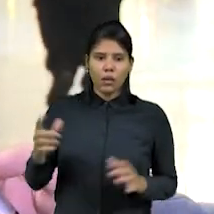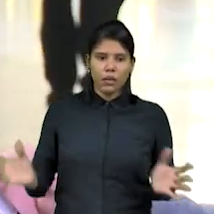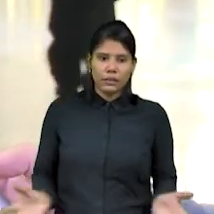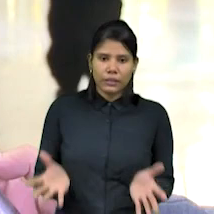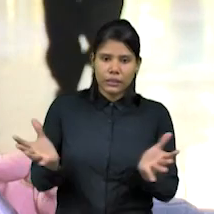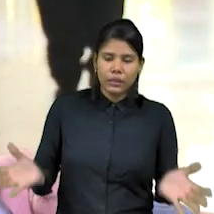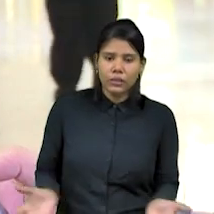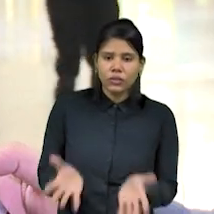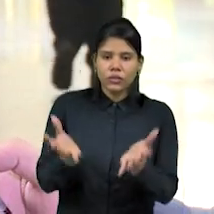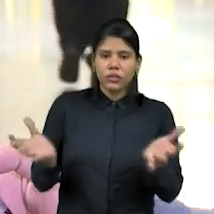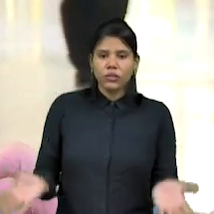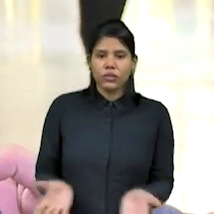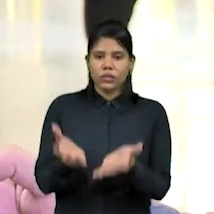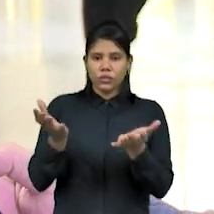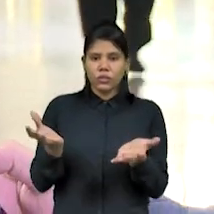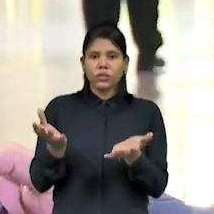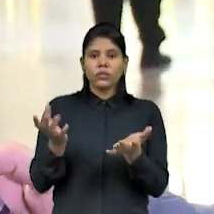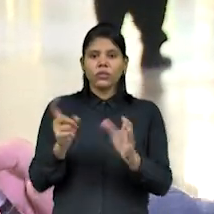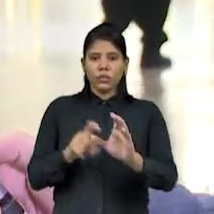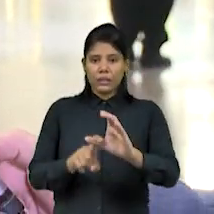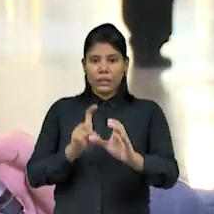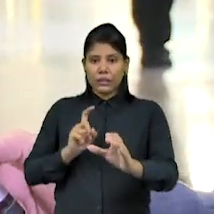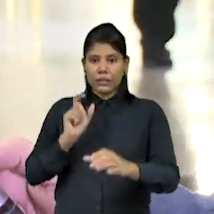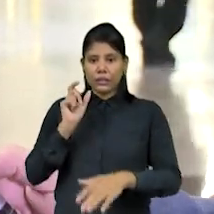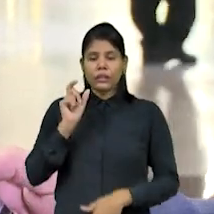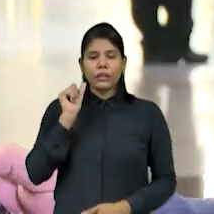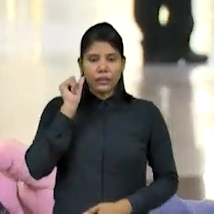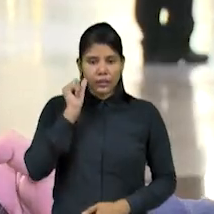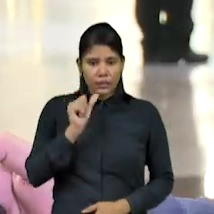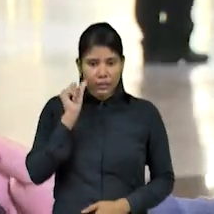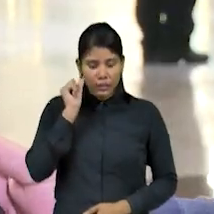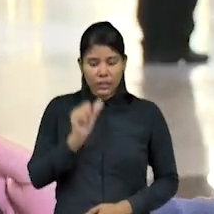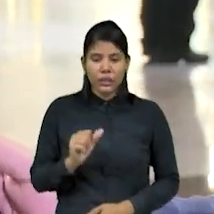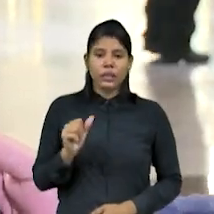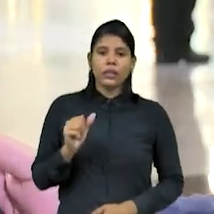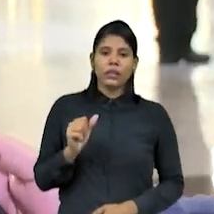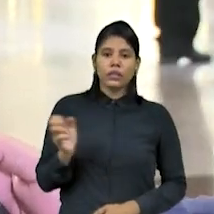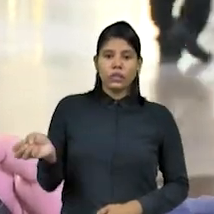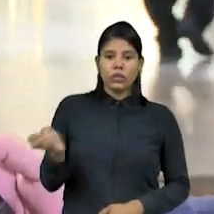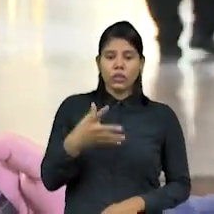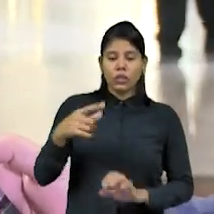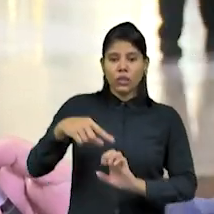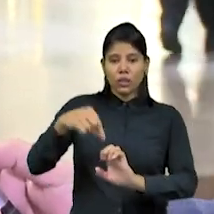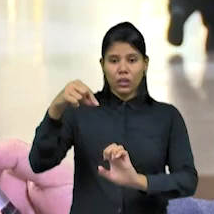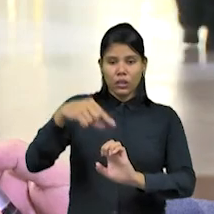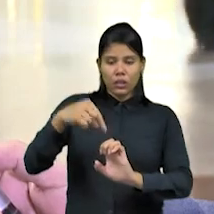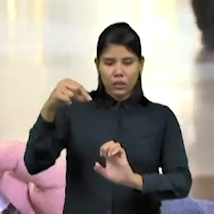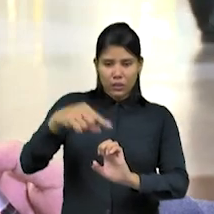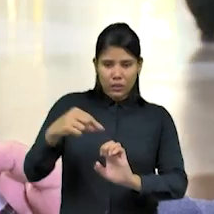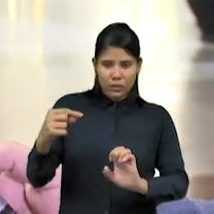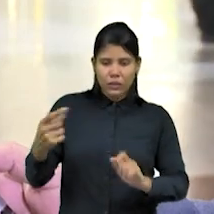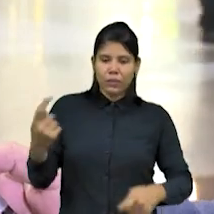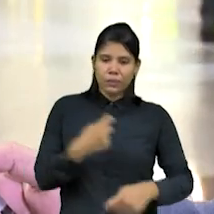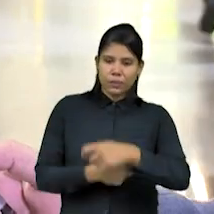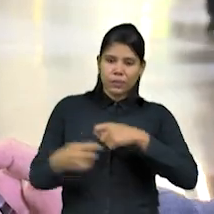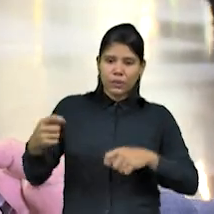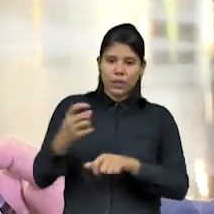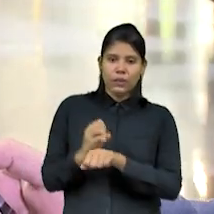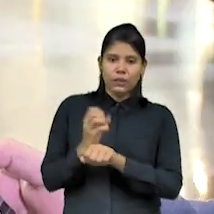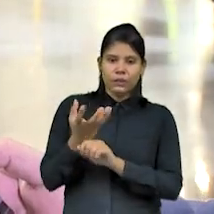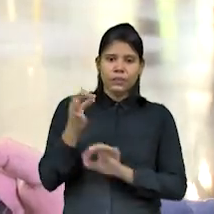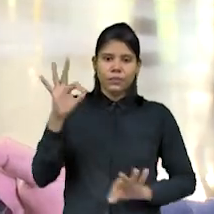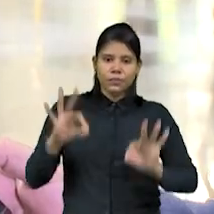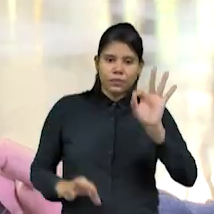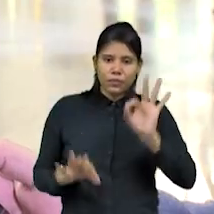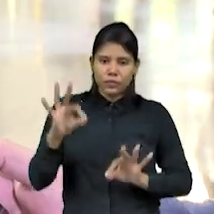de estar incentivando a independência financeira dessas mulheres através da prospecção de novos negócios, né? E assim, foi um evento organizado com bastante